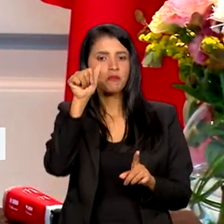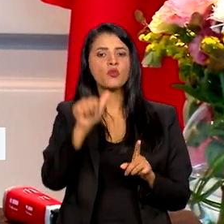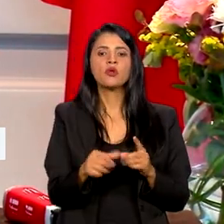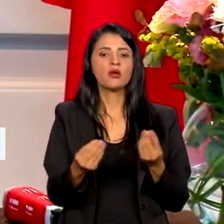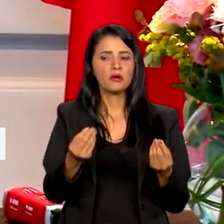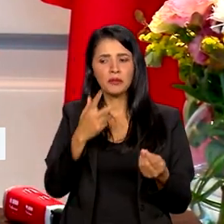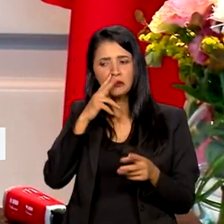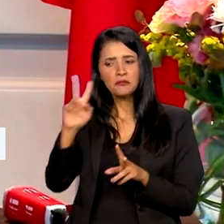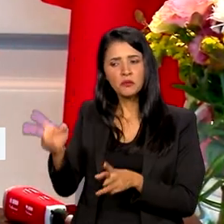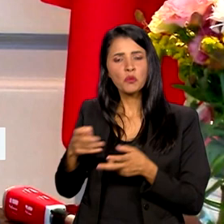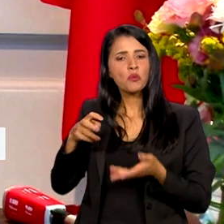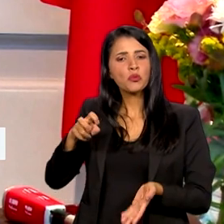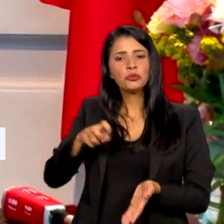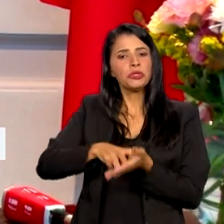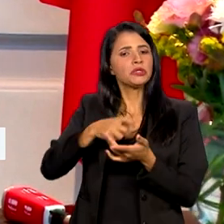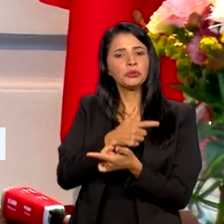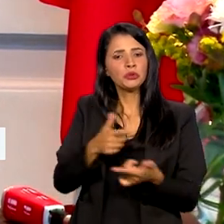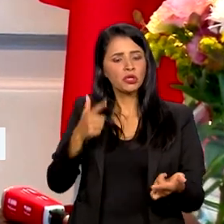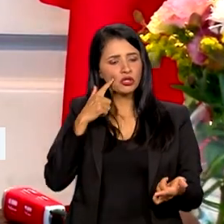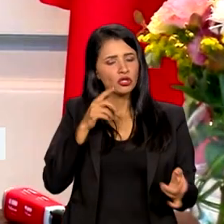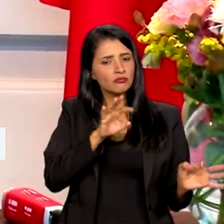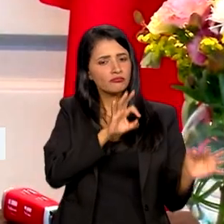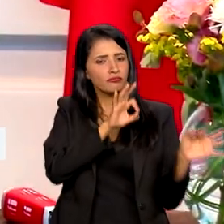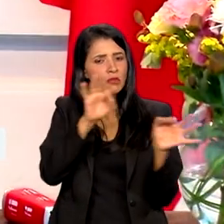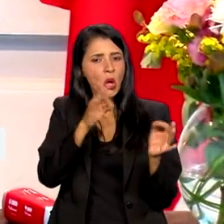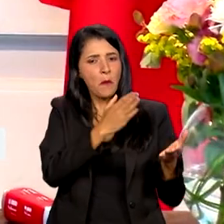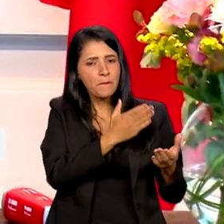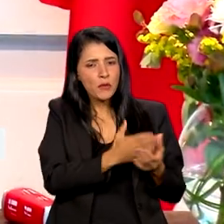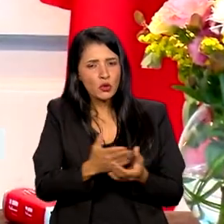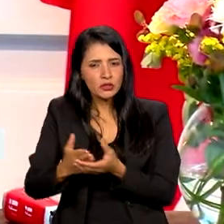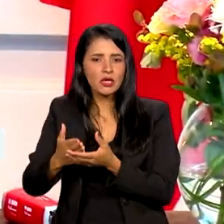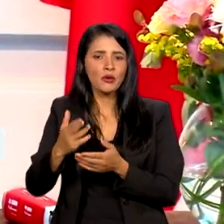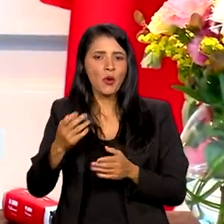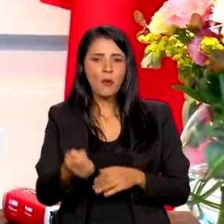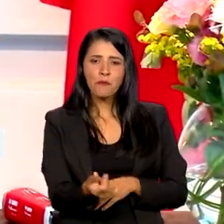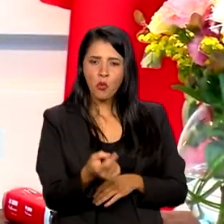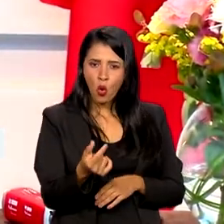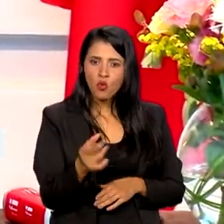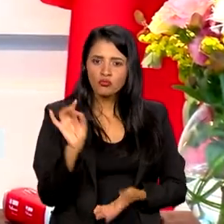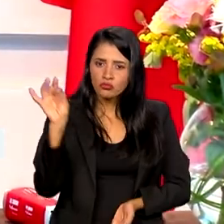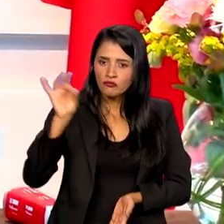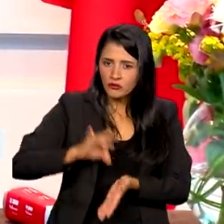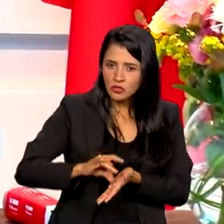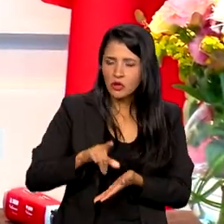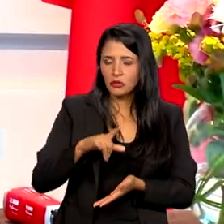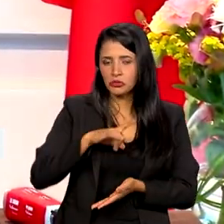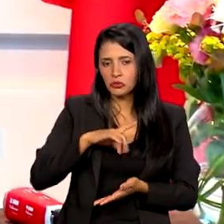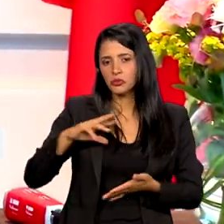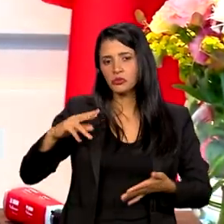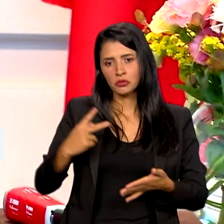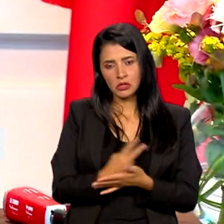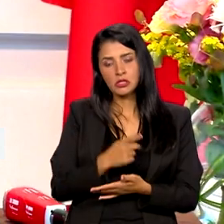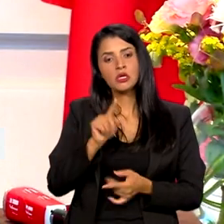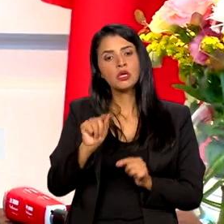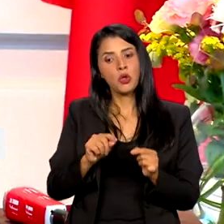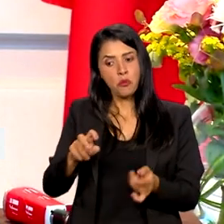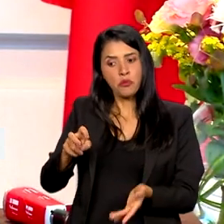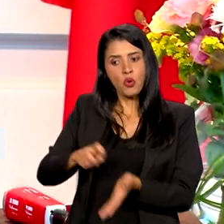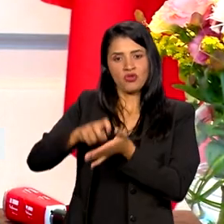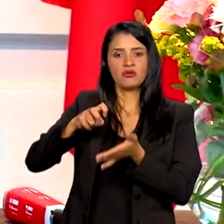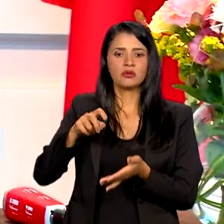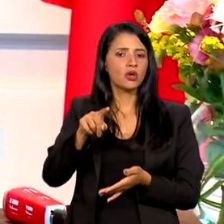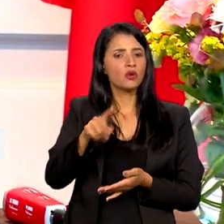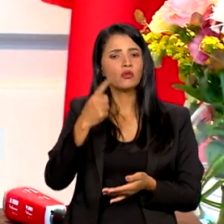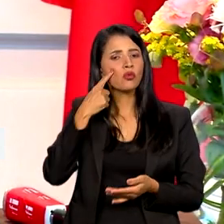gente olhando os processos todos, foram poucos os casos que efetivamente houve punição.